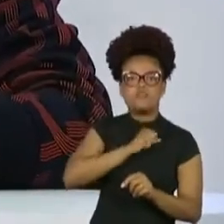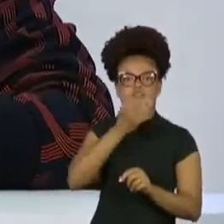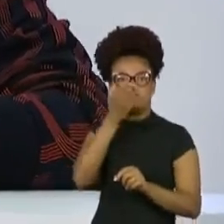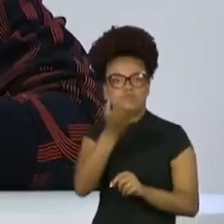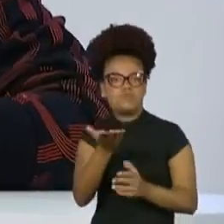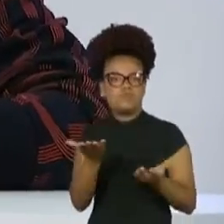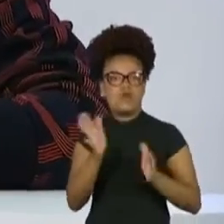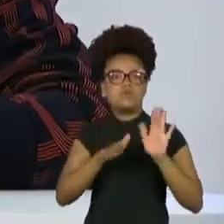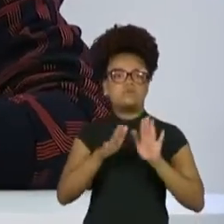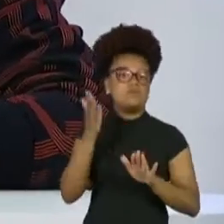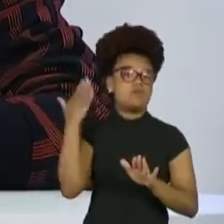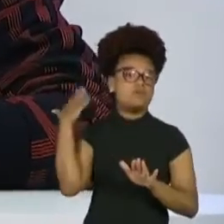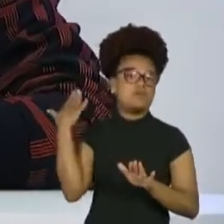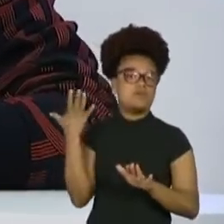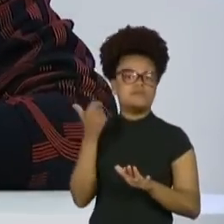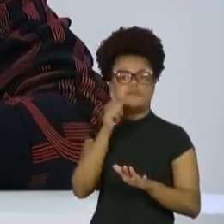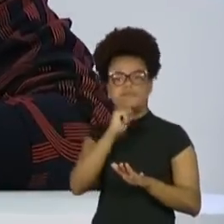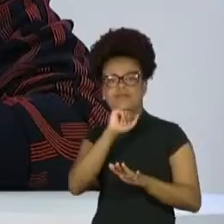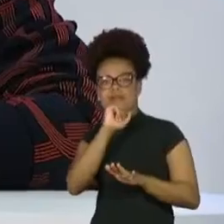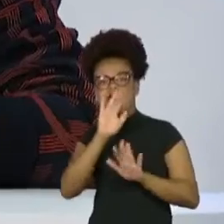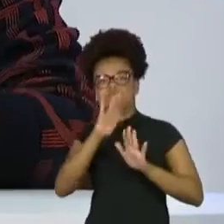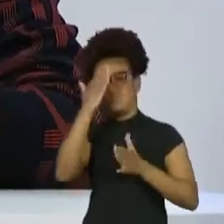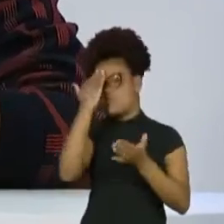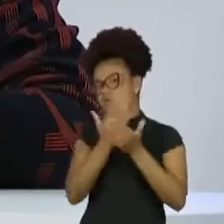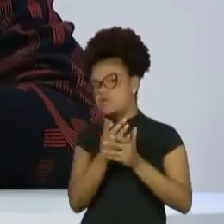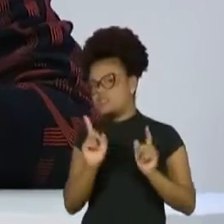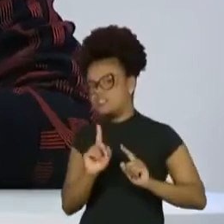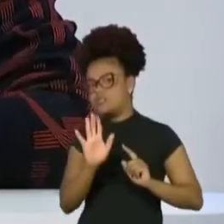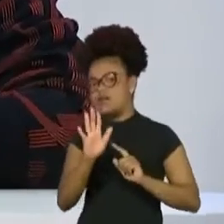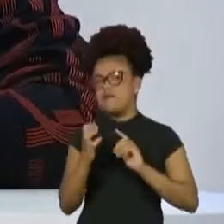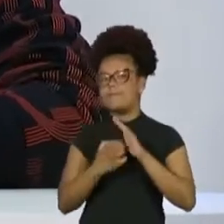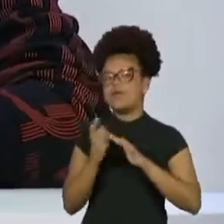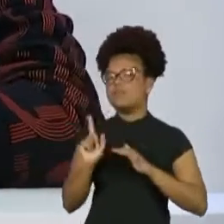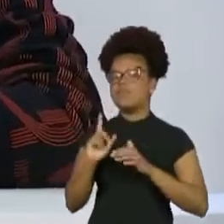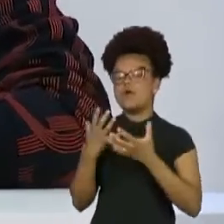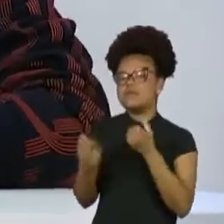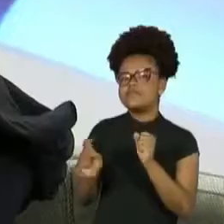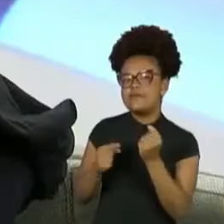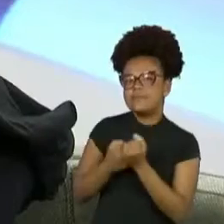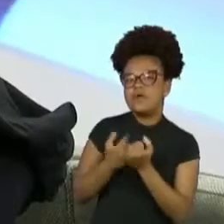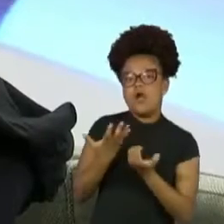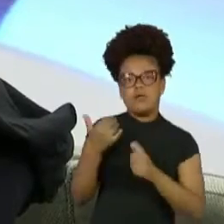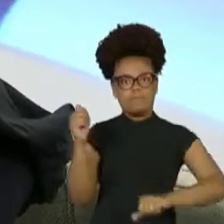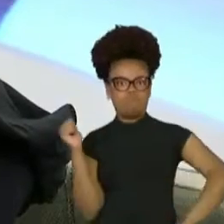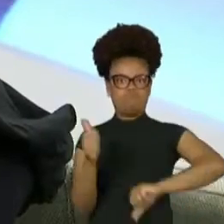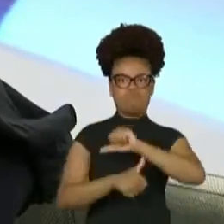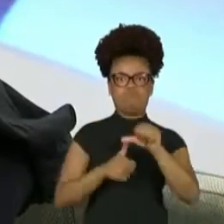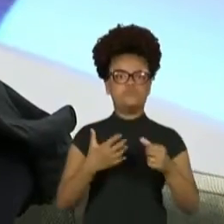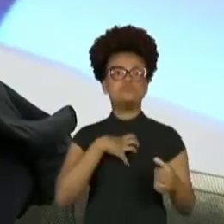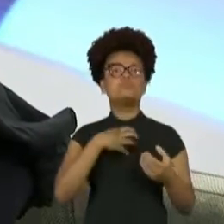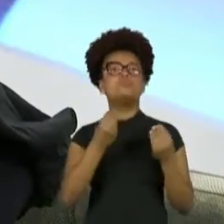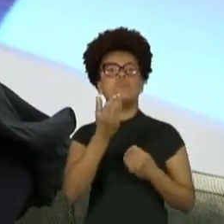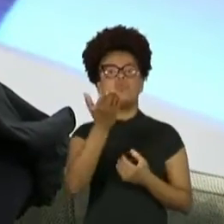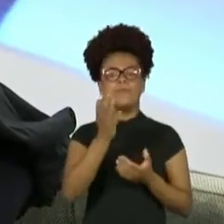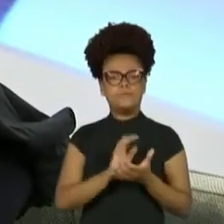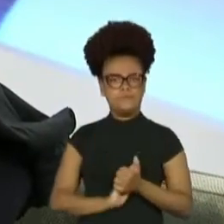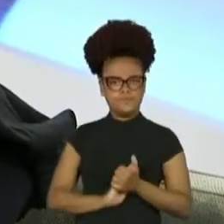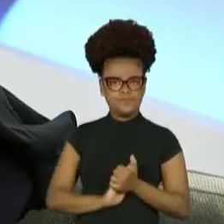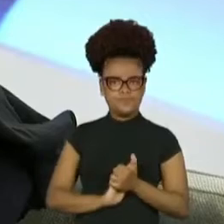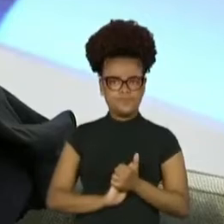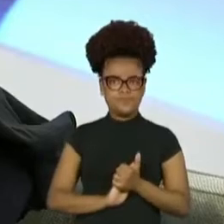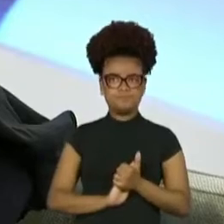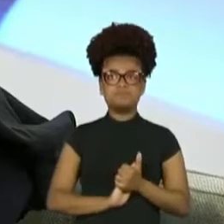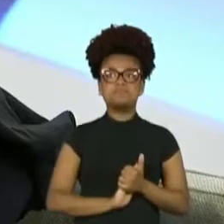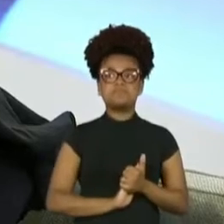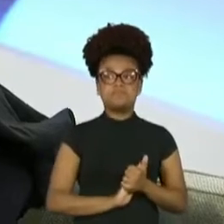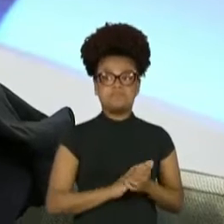empresas, no mercado publicitário. Como é que você enxerga hoje essa sua inserção no mercado publicitário brasileiro? Ah, eu vejo com muito orgulho,